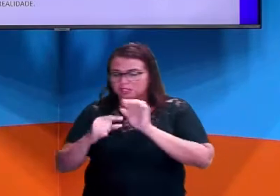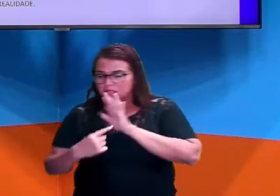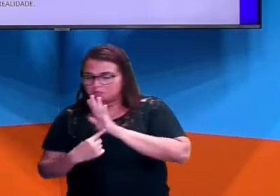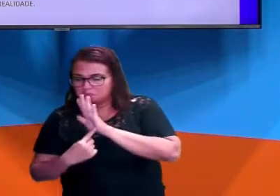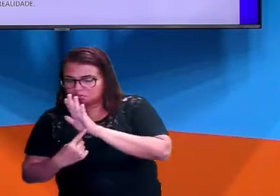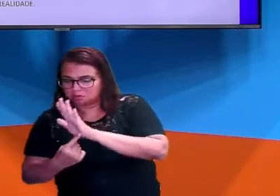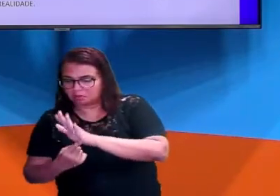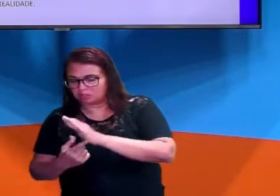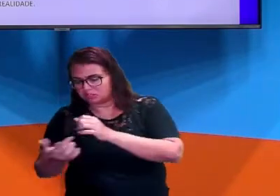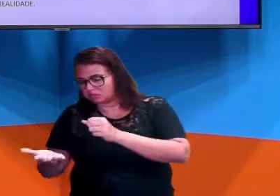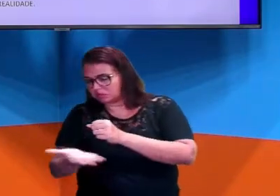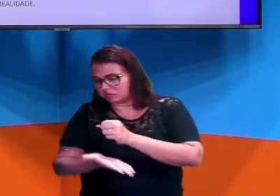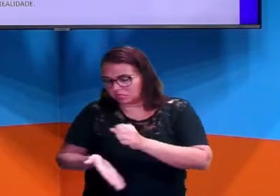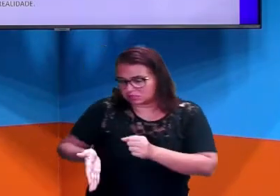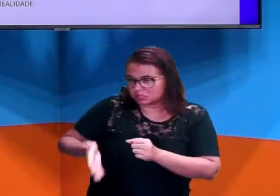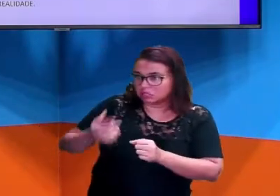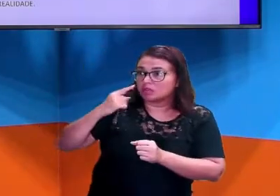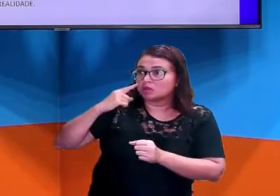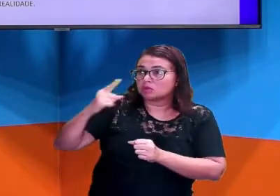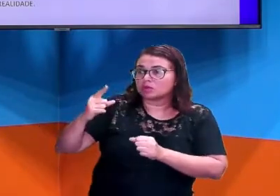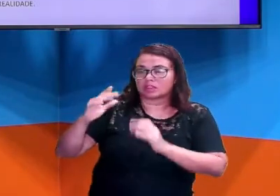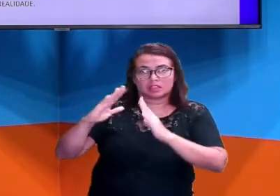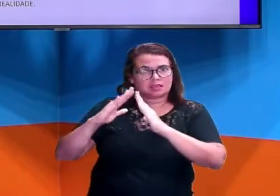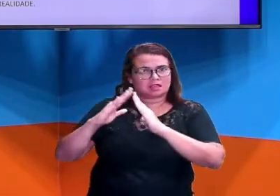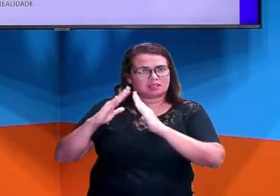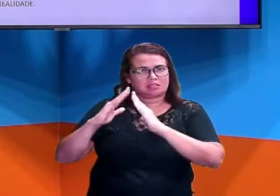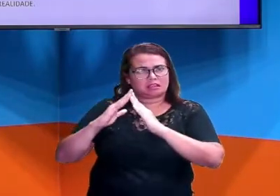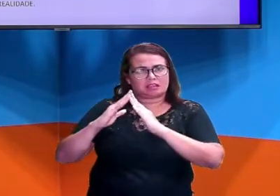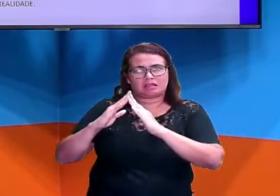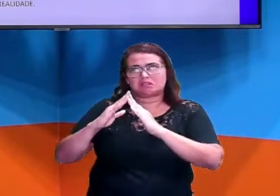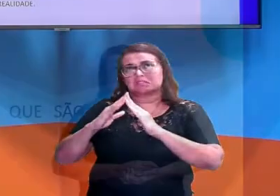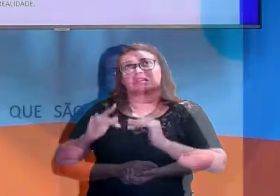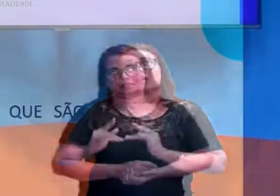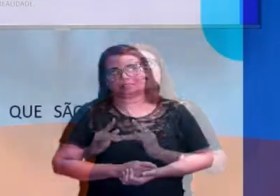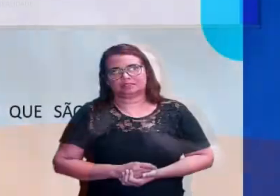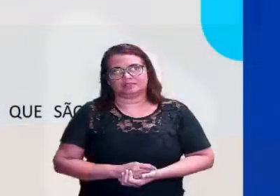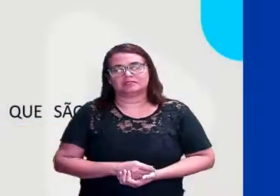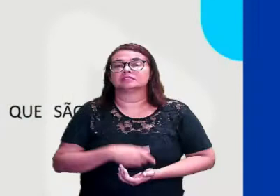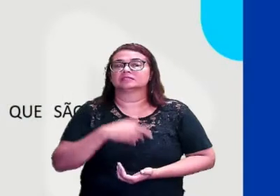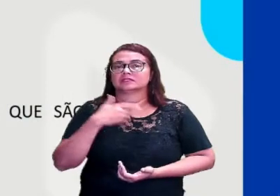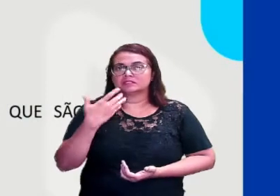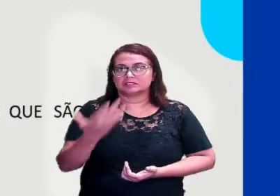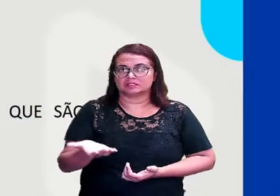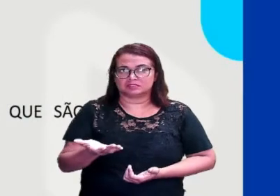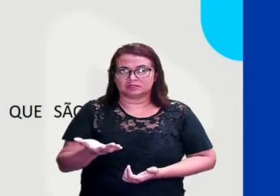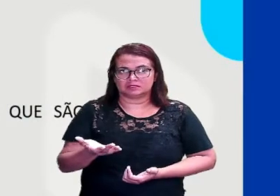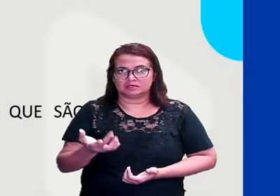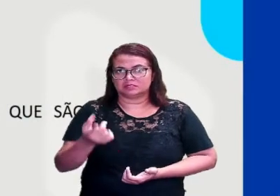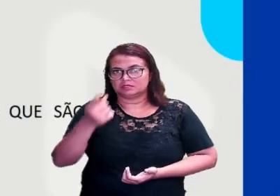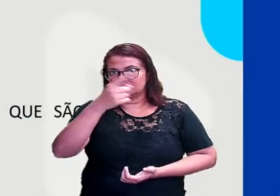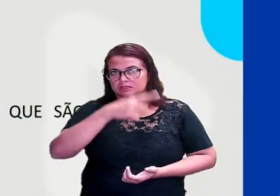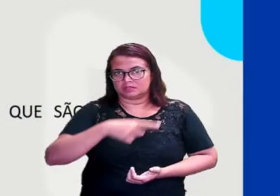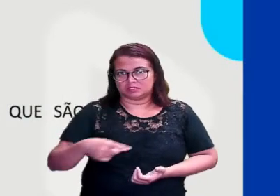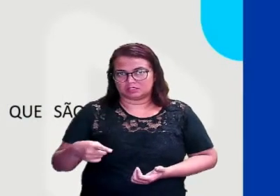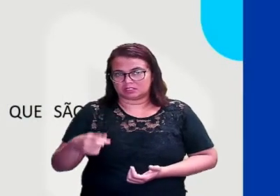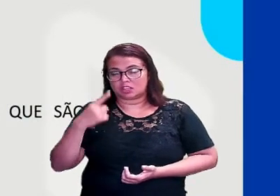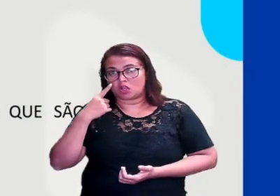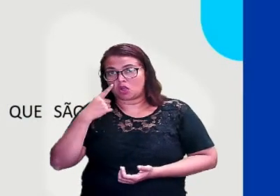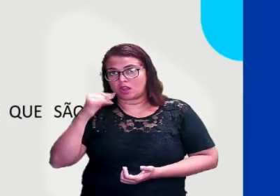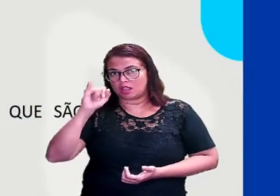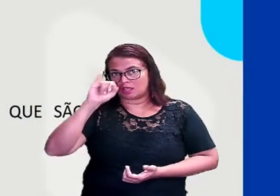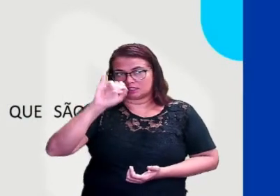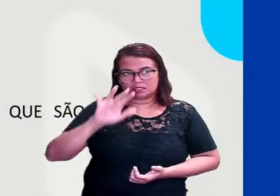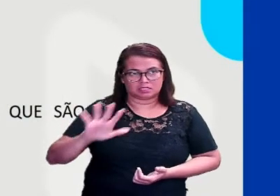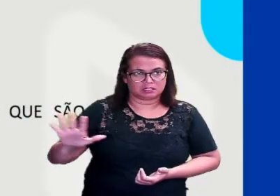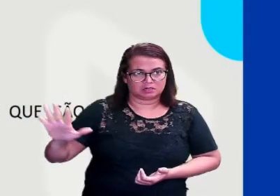e cômodos de uma estrutura como se fossem vistos de cima. Então percebam bem na imagem